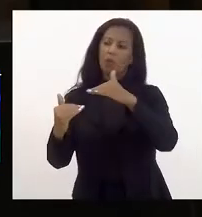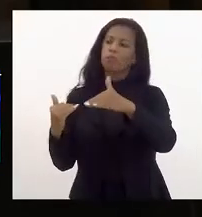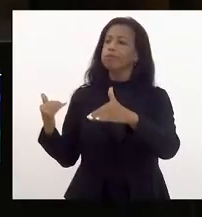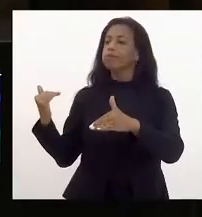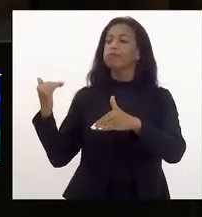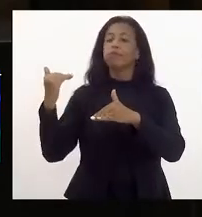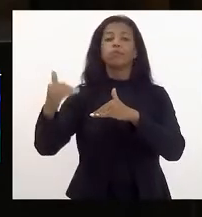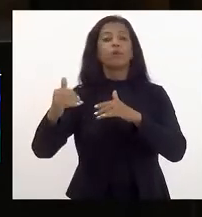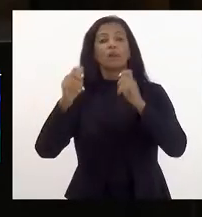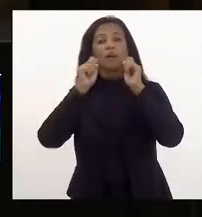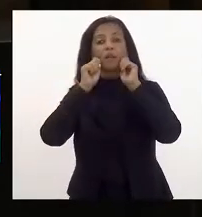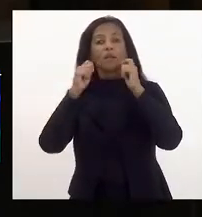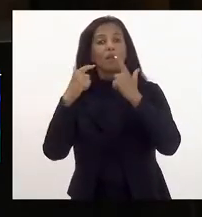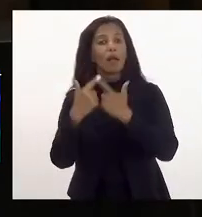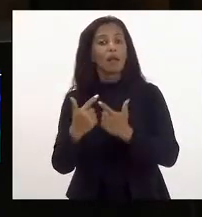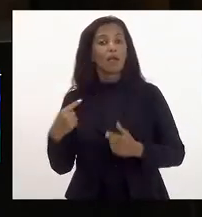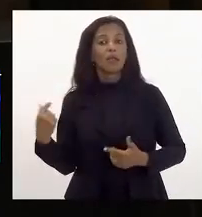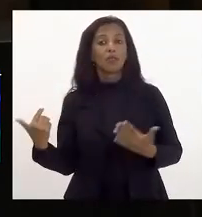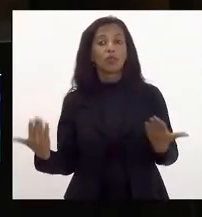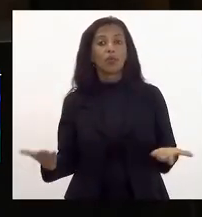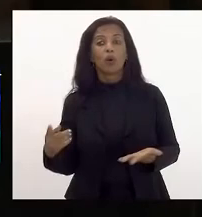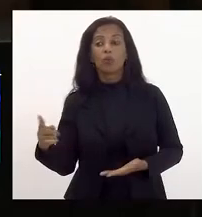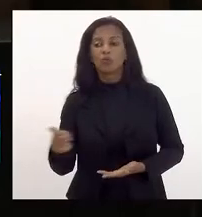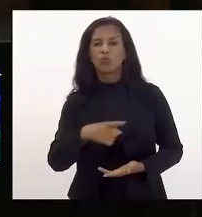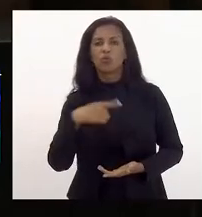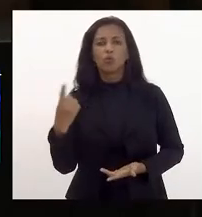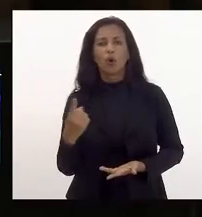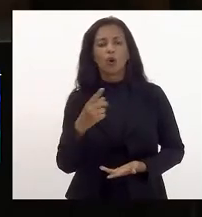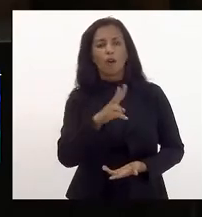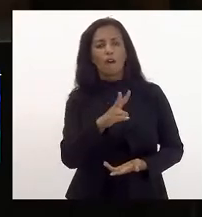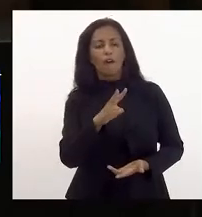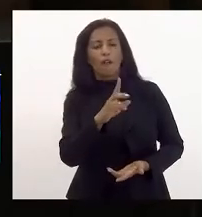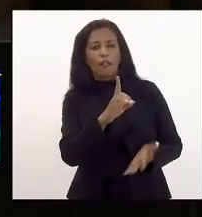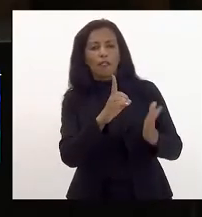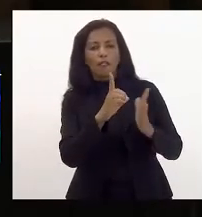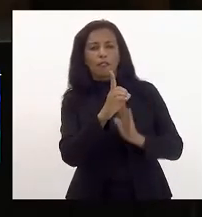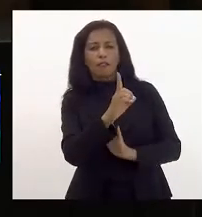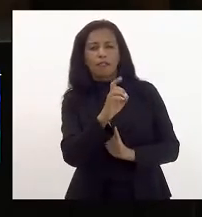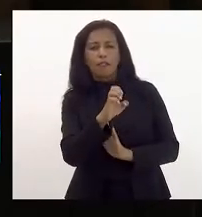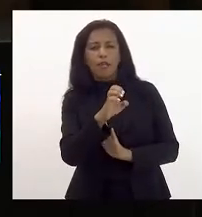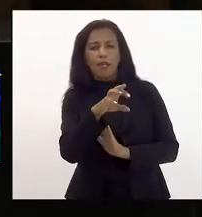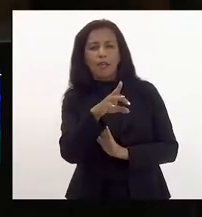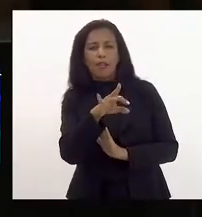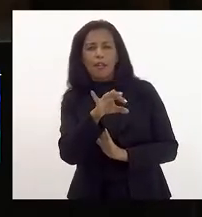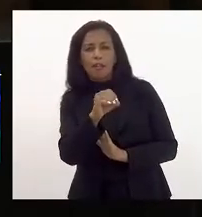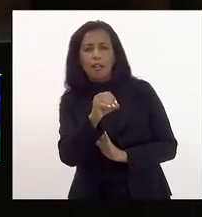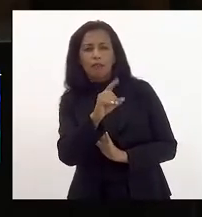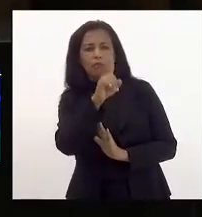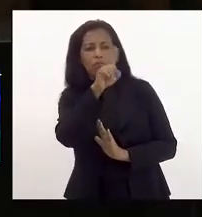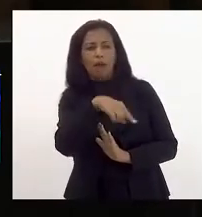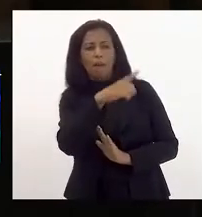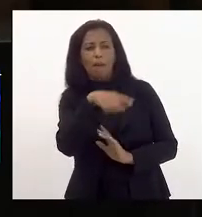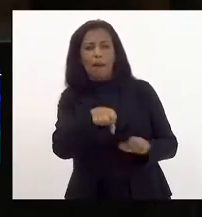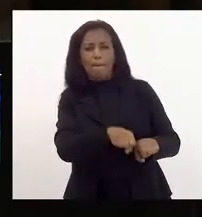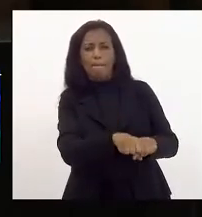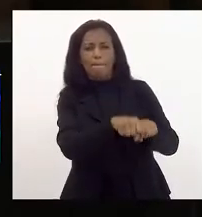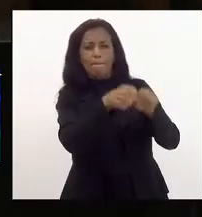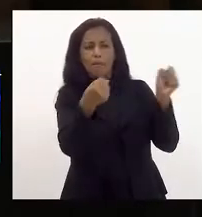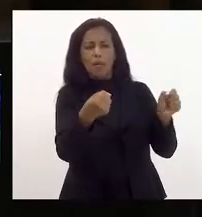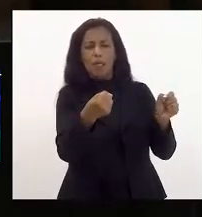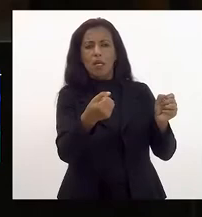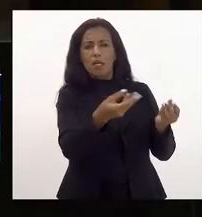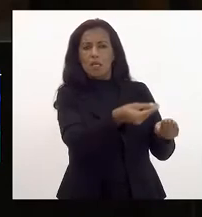cima da Alerj quando nós derrubamos o decreto do governo que trazia